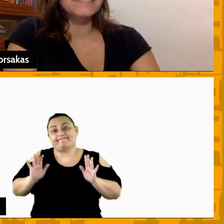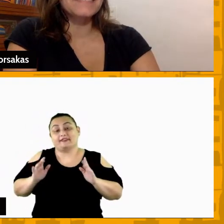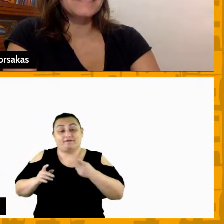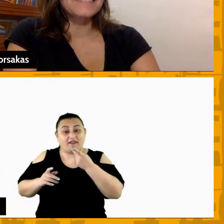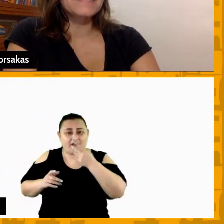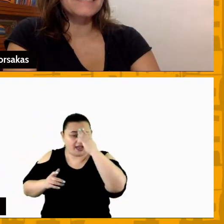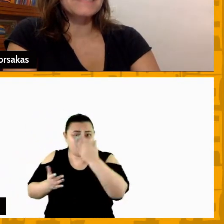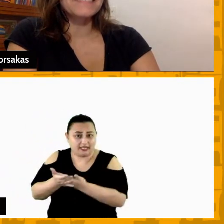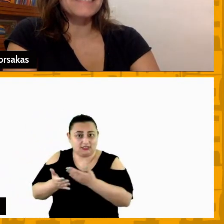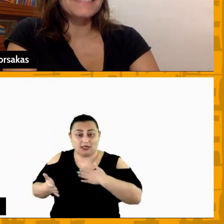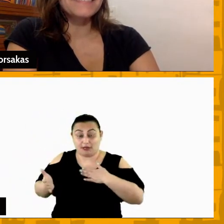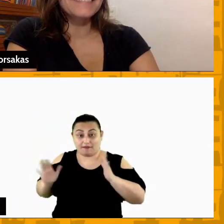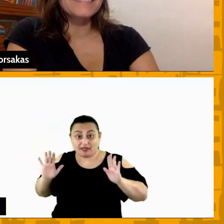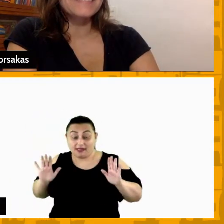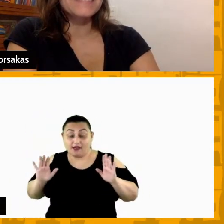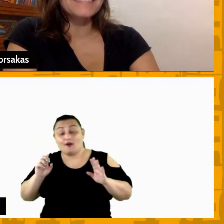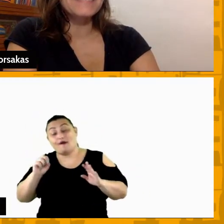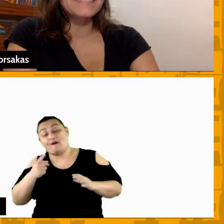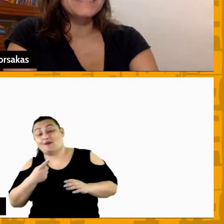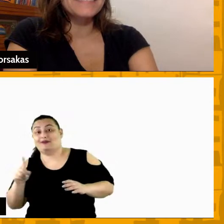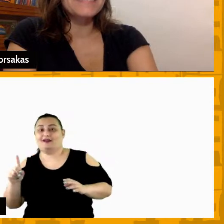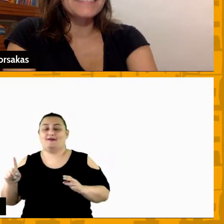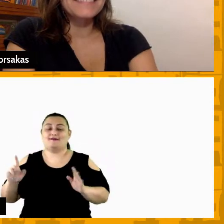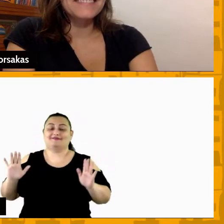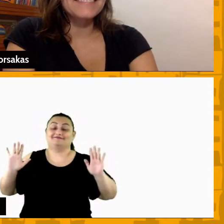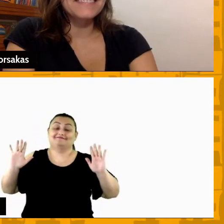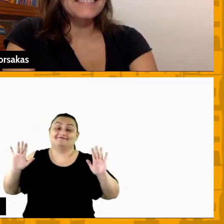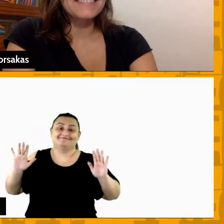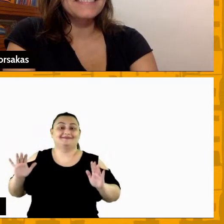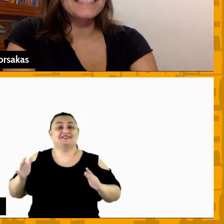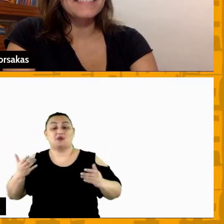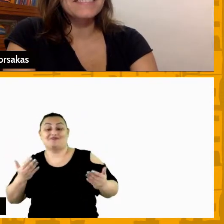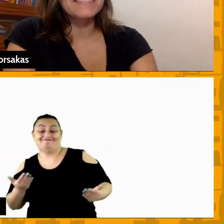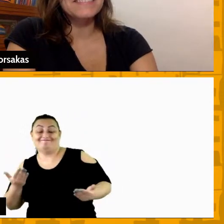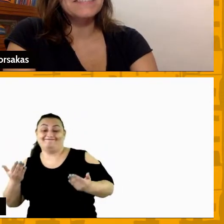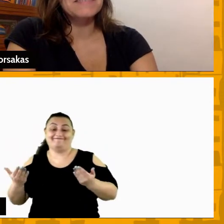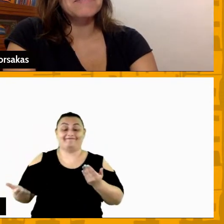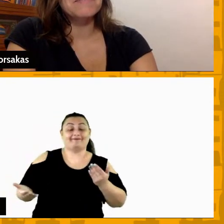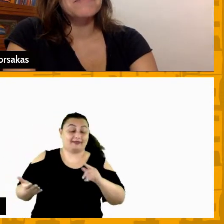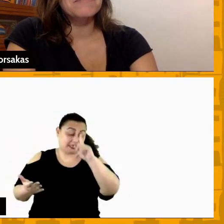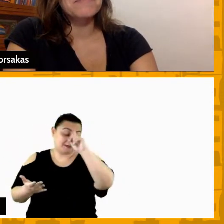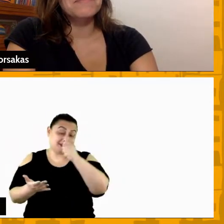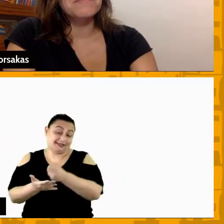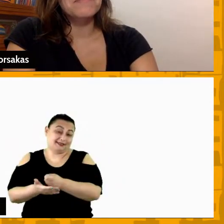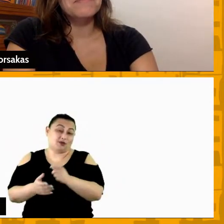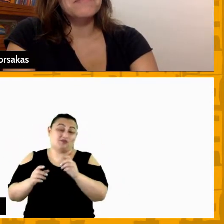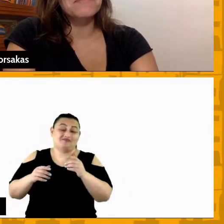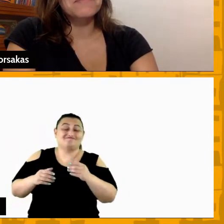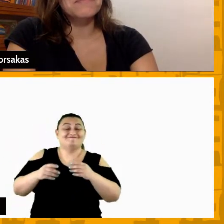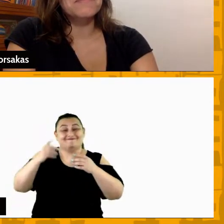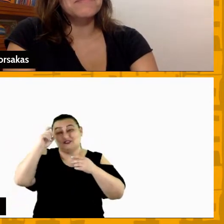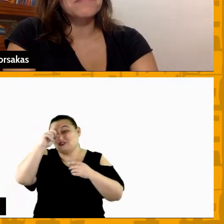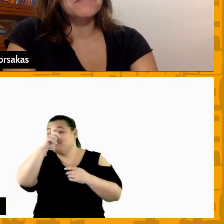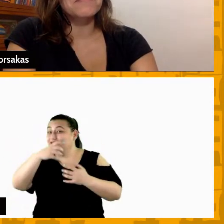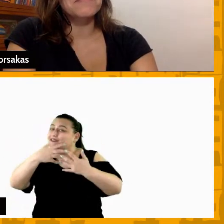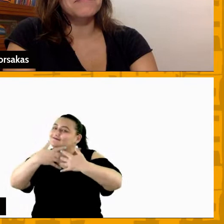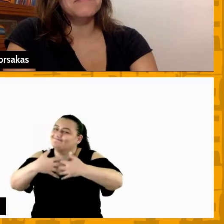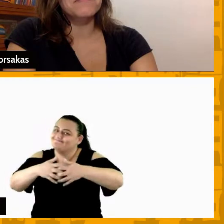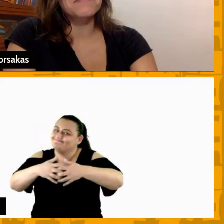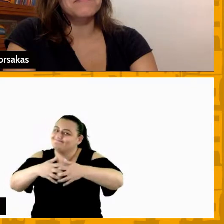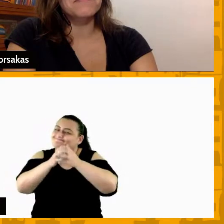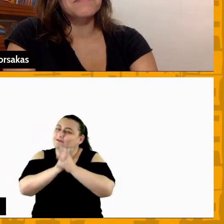não a bola não bateu ele falou de lá eu vi que bateu então é uma decisão um pouco complicada de você